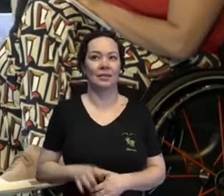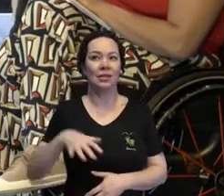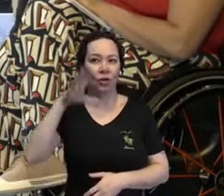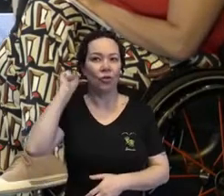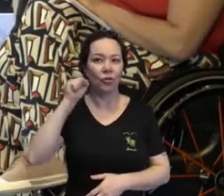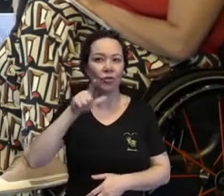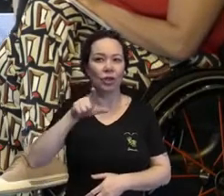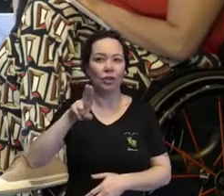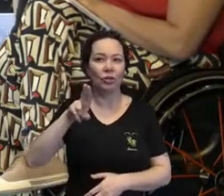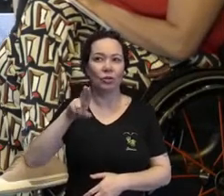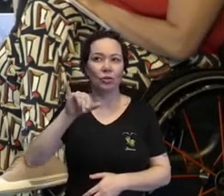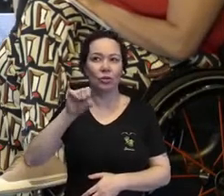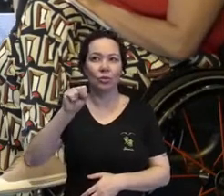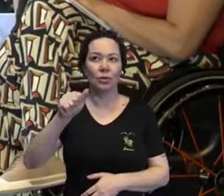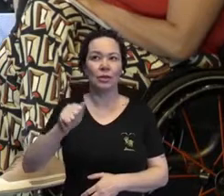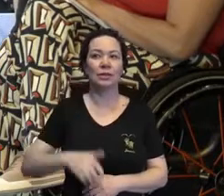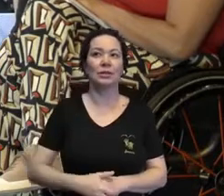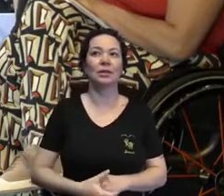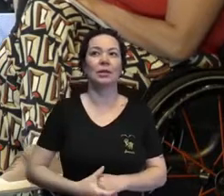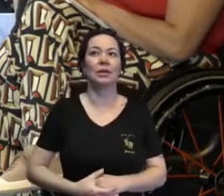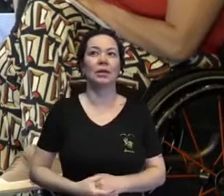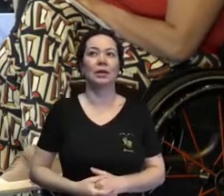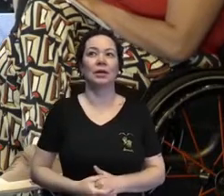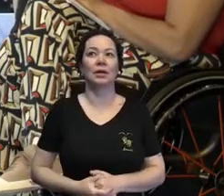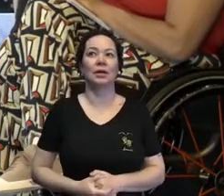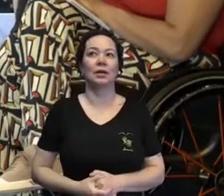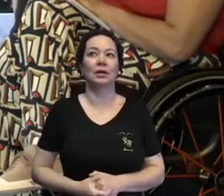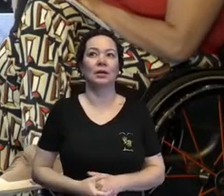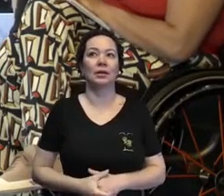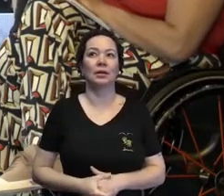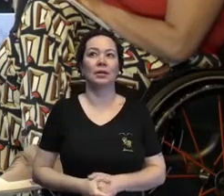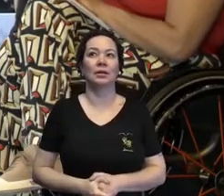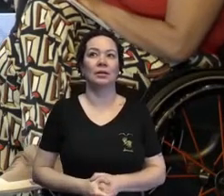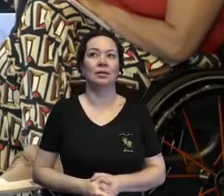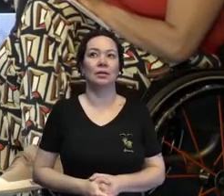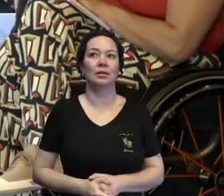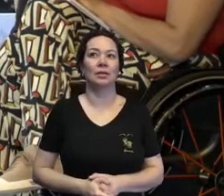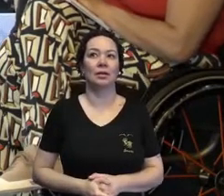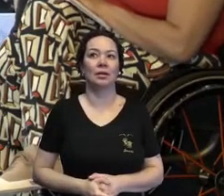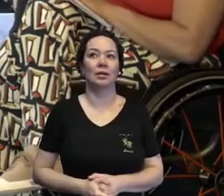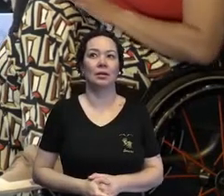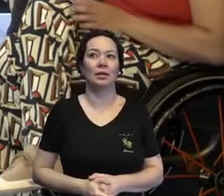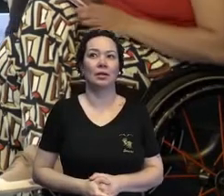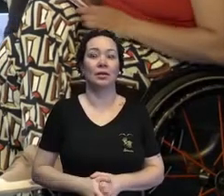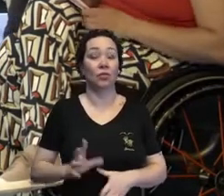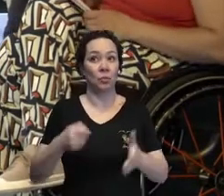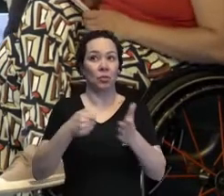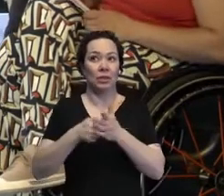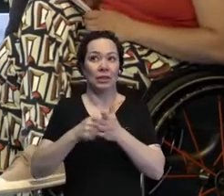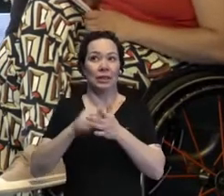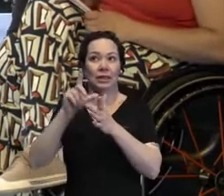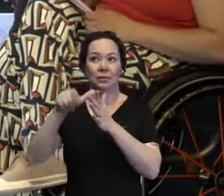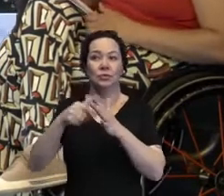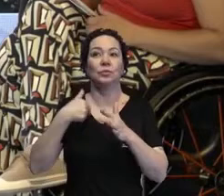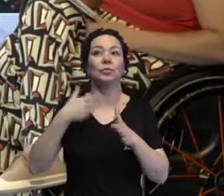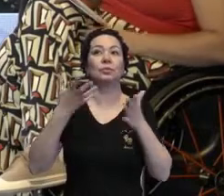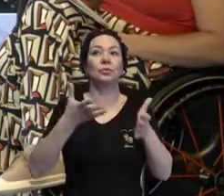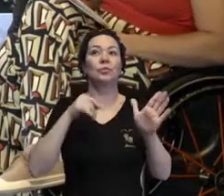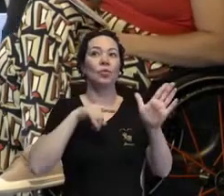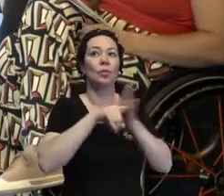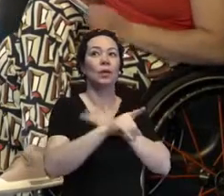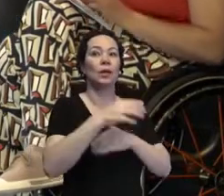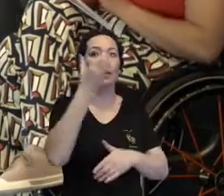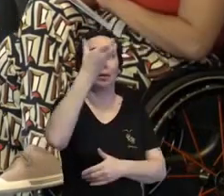A gente segue por aqui? Assim que a Lu conseguir o contato, a gente retorna? Isso, pode ser. Então, está bom. Vou aproveitar e perguntar para a Catarina.